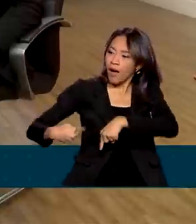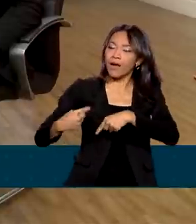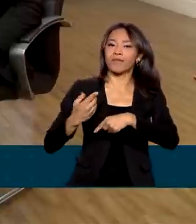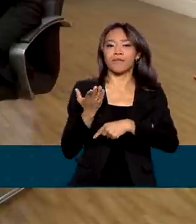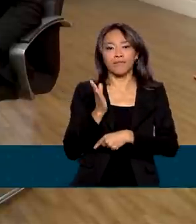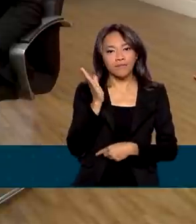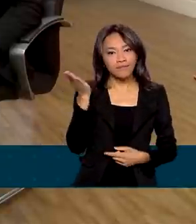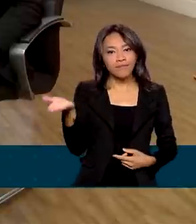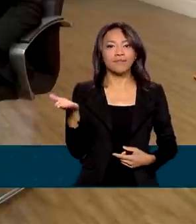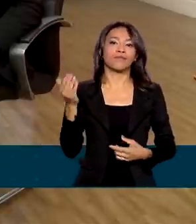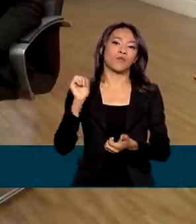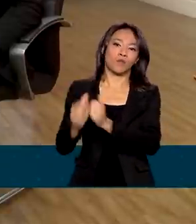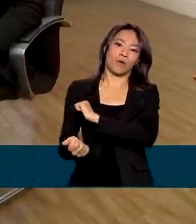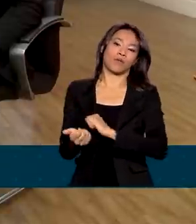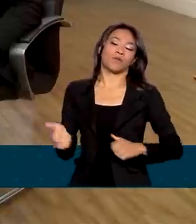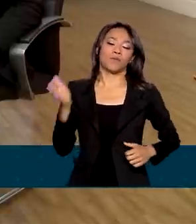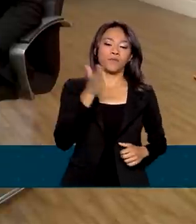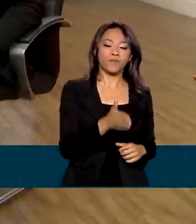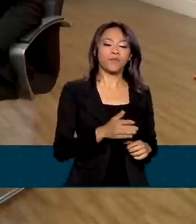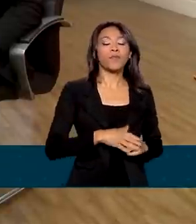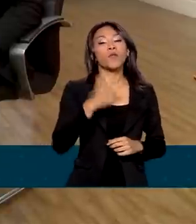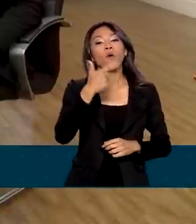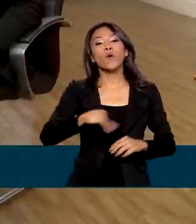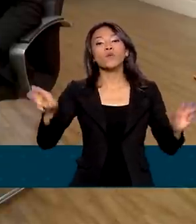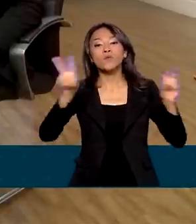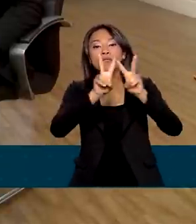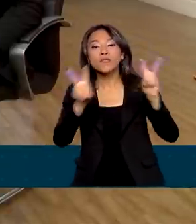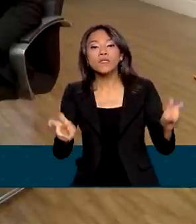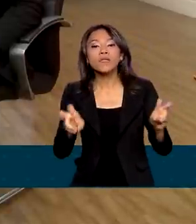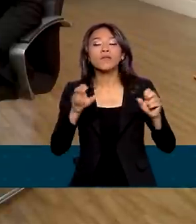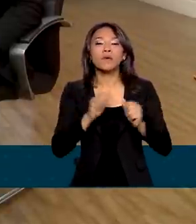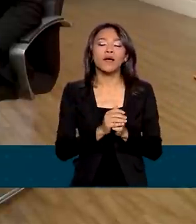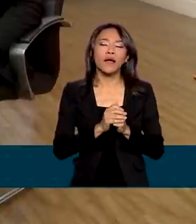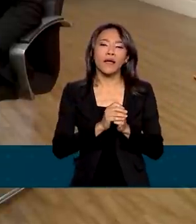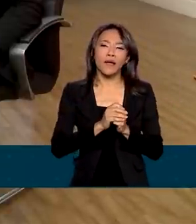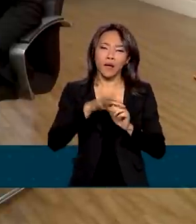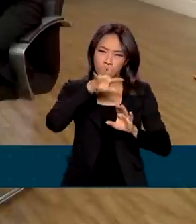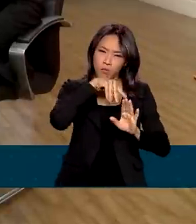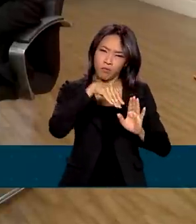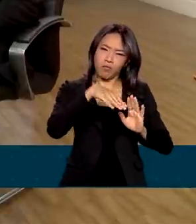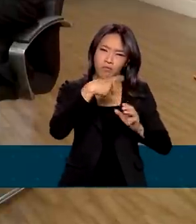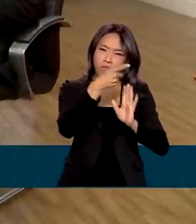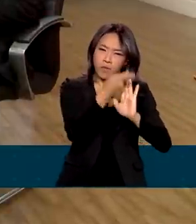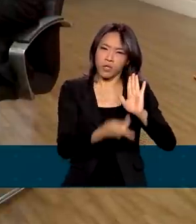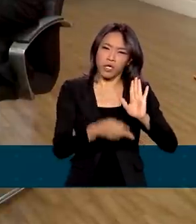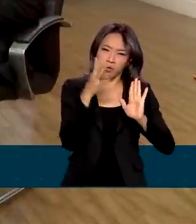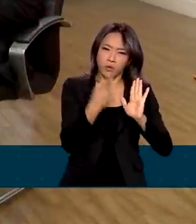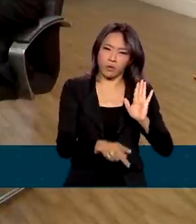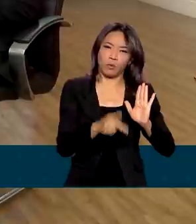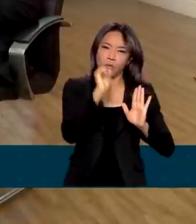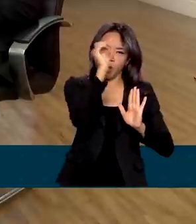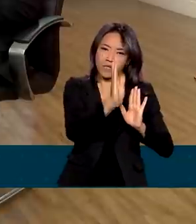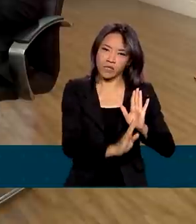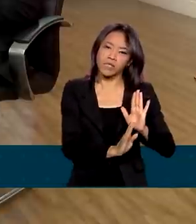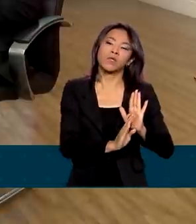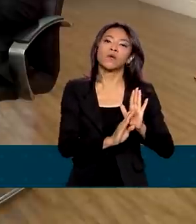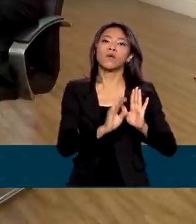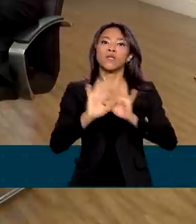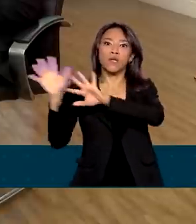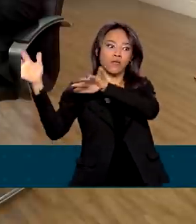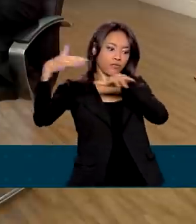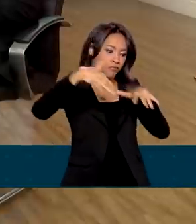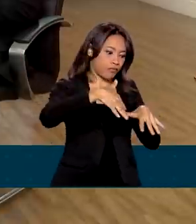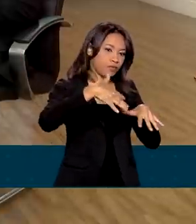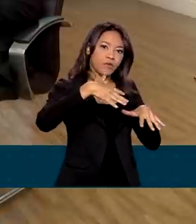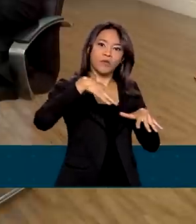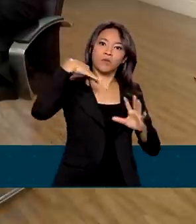Vamos falar da Operação Acolhida, ministro? É um projeto brasileiro que tem sido, inclusive, reconhecido internacionalmente